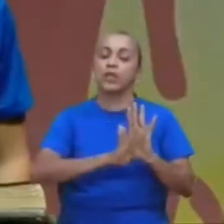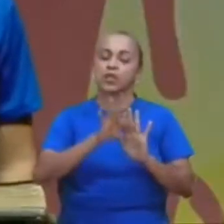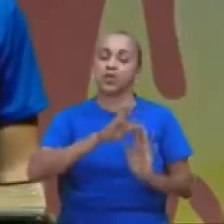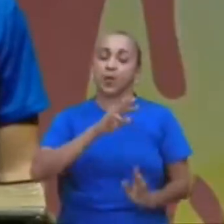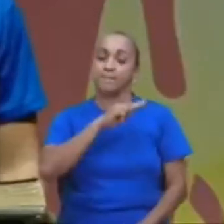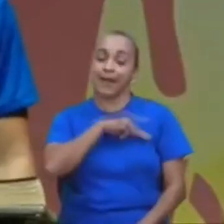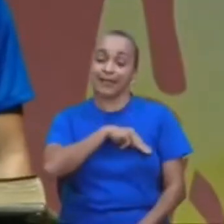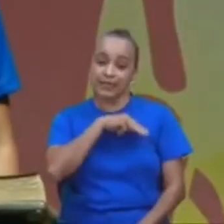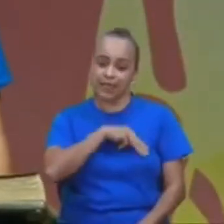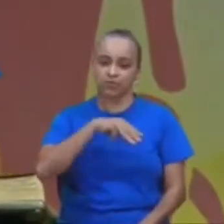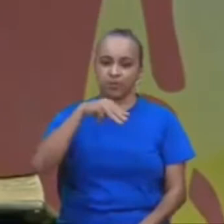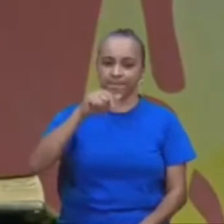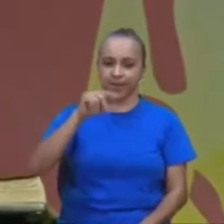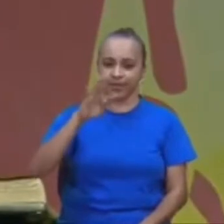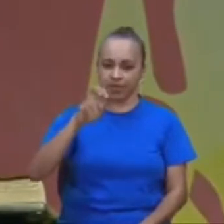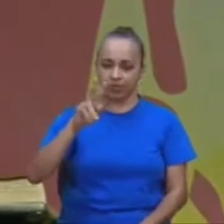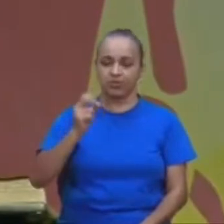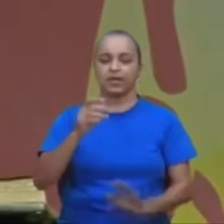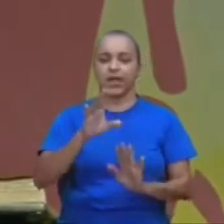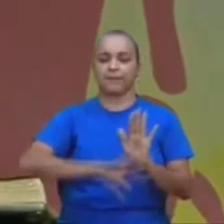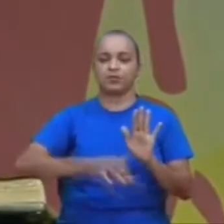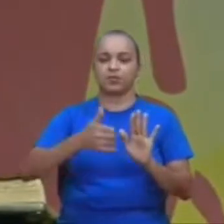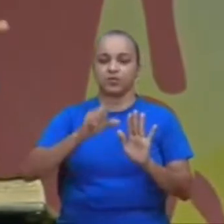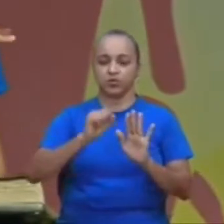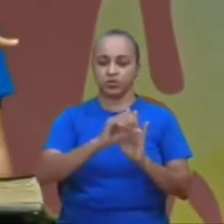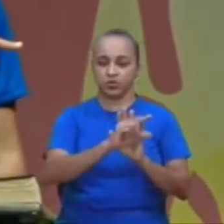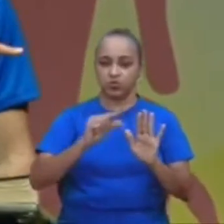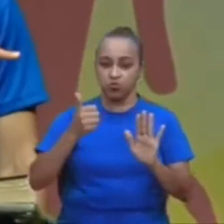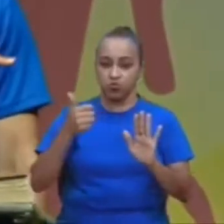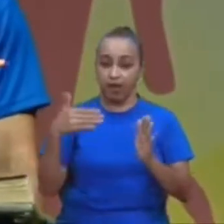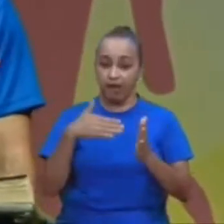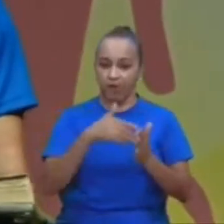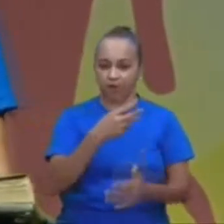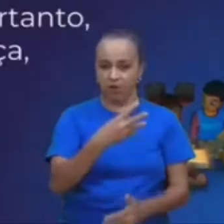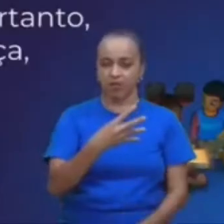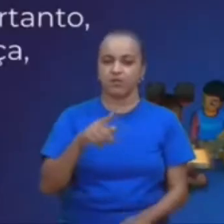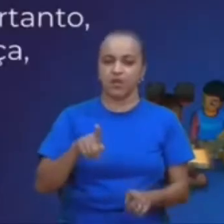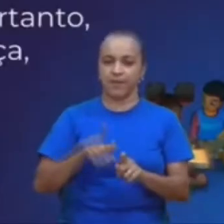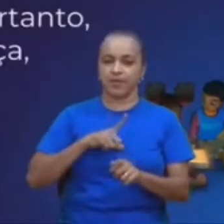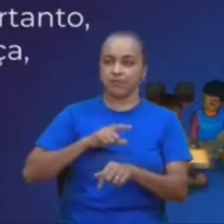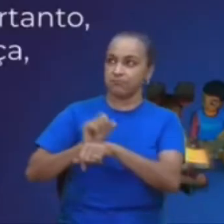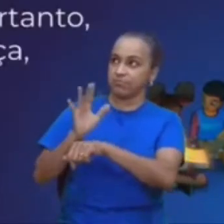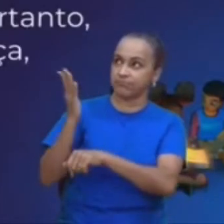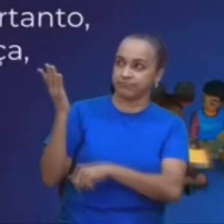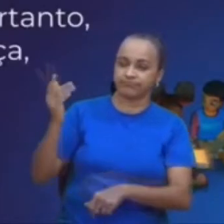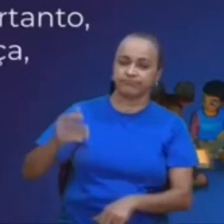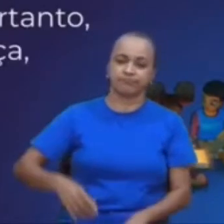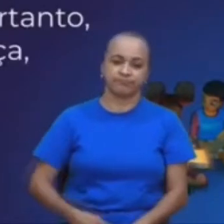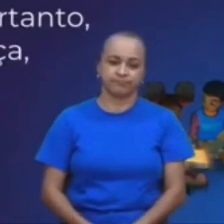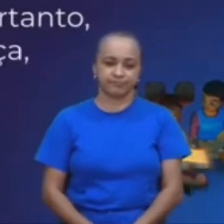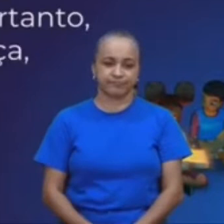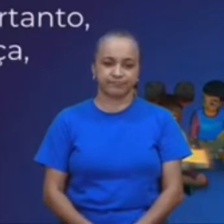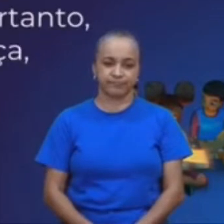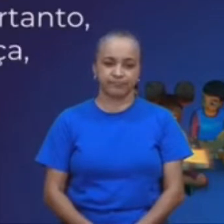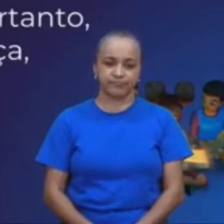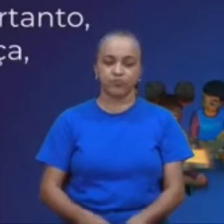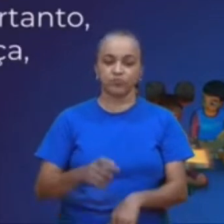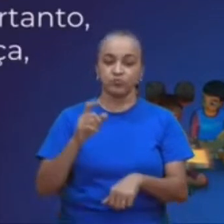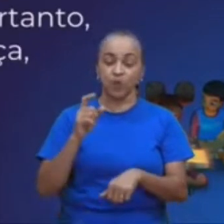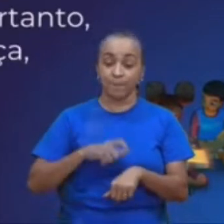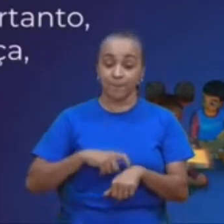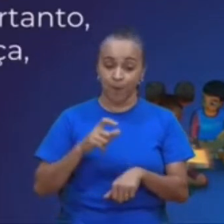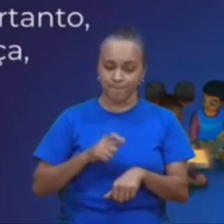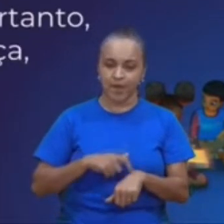capítulo 18, versos de 1 a 4, também está aqui na tela, tem uma olhadinha, naquele momento, os